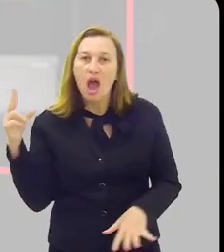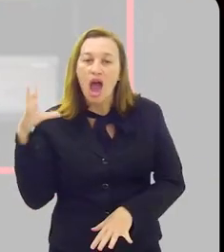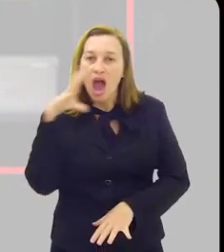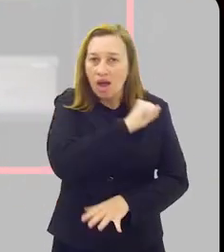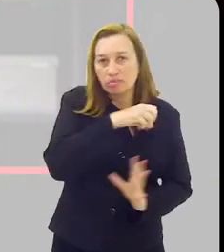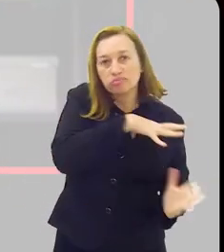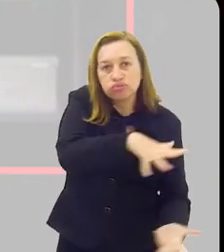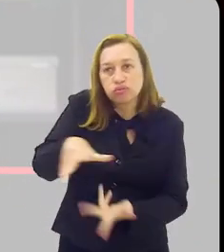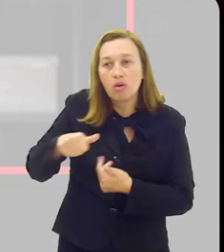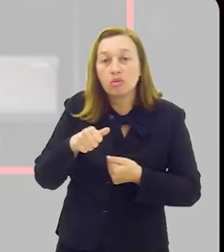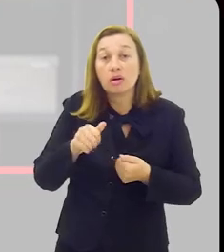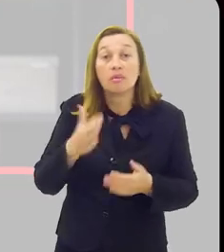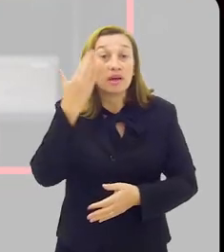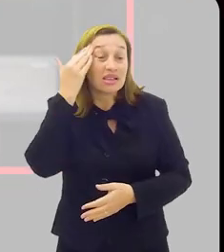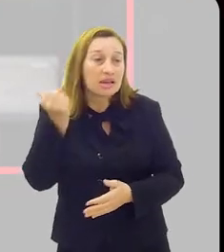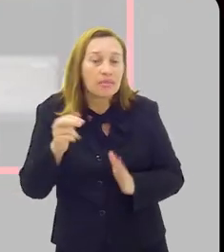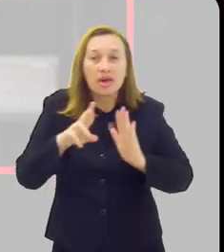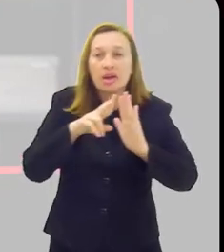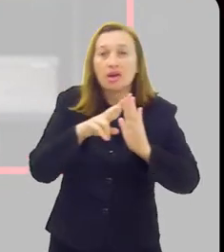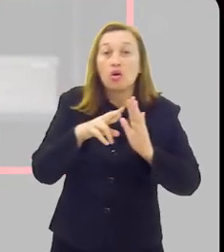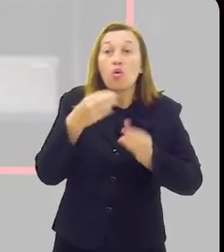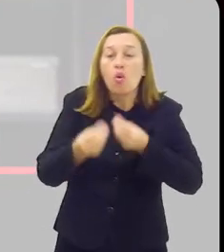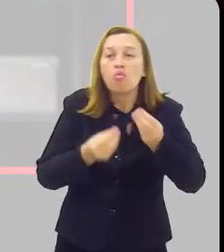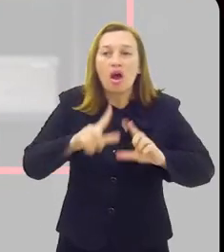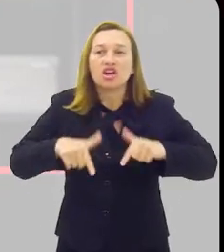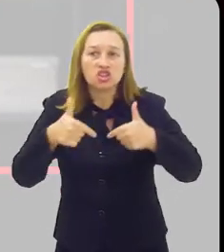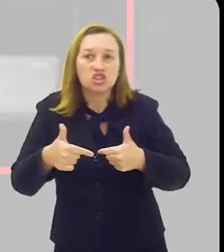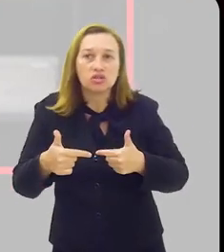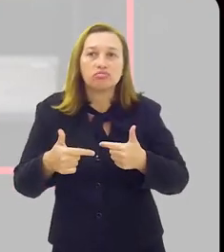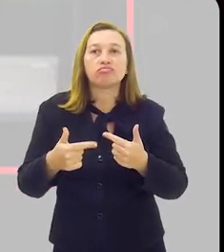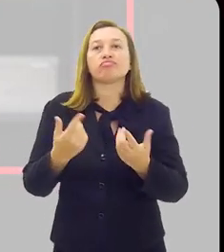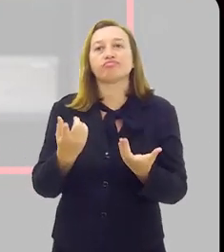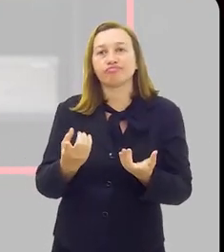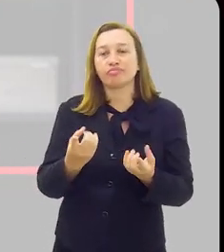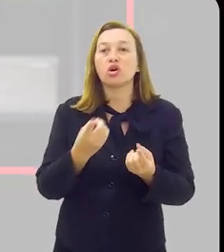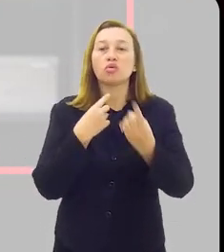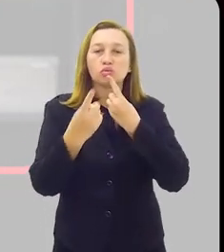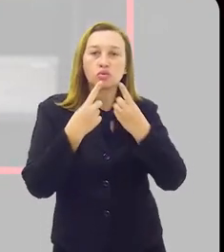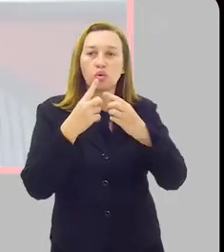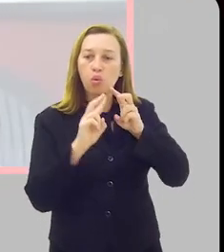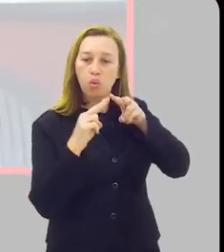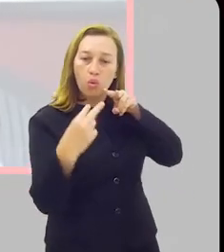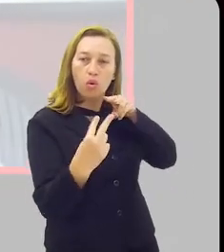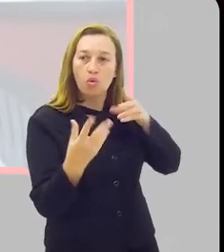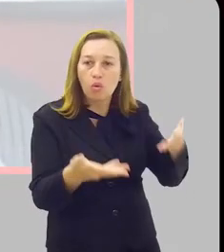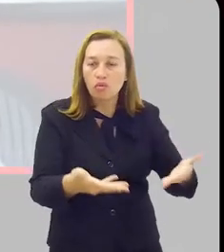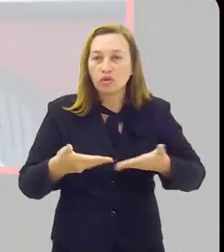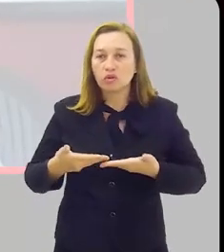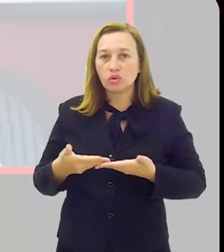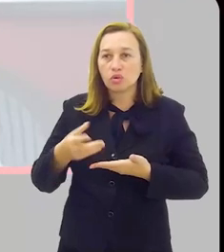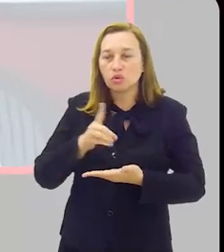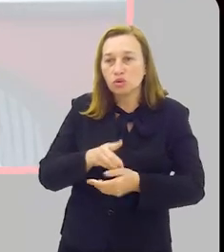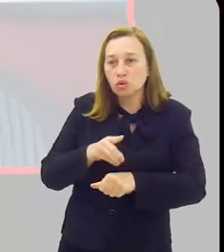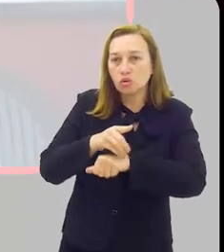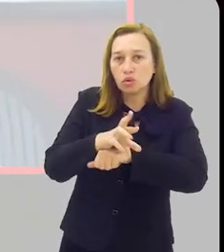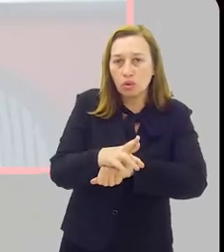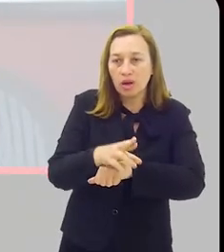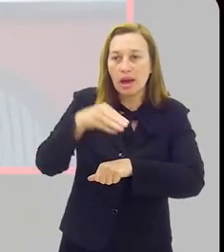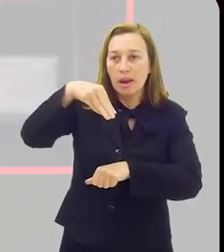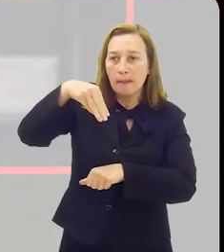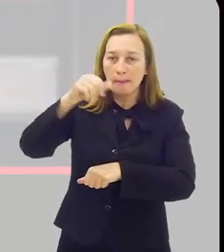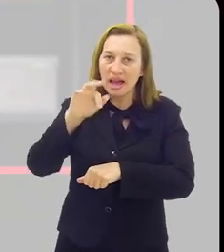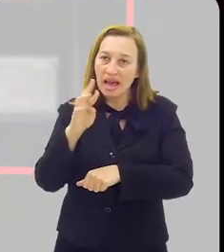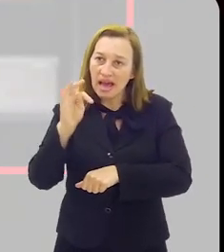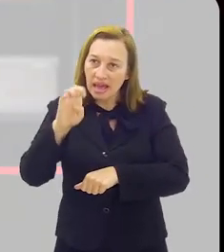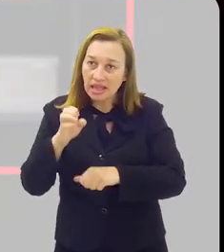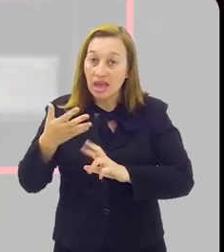que medidas devemos tomar diante dessa preocupante situação, o debate virtual convidou a doutora Margarete Dalcomo, referência